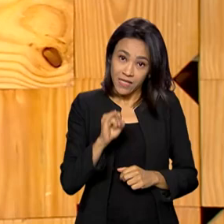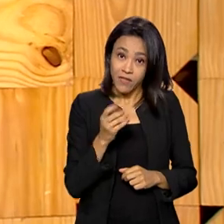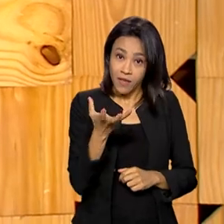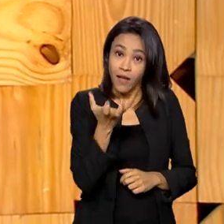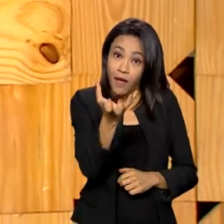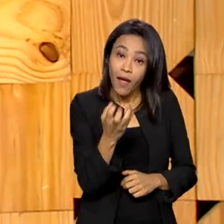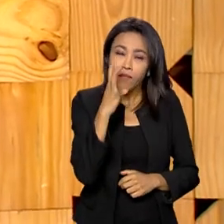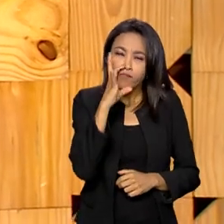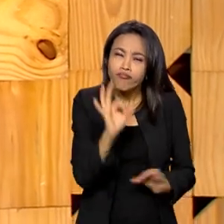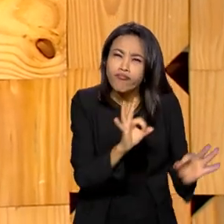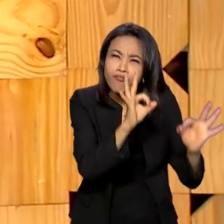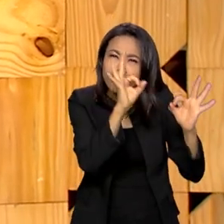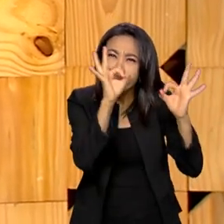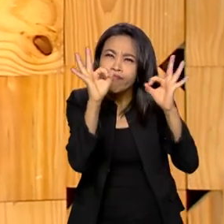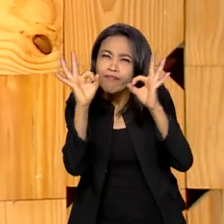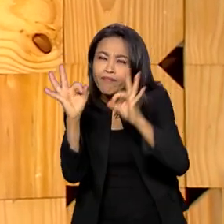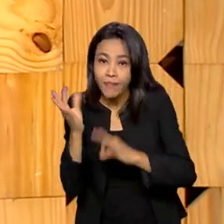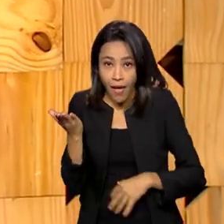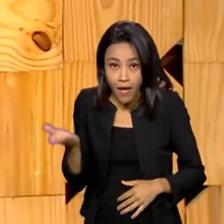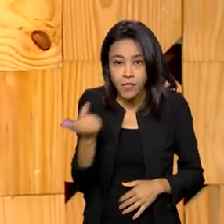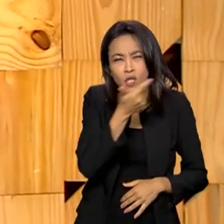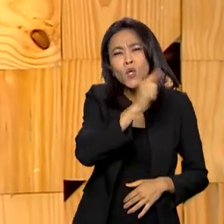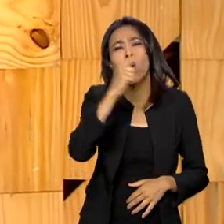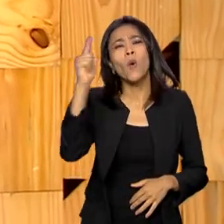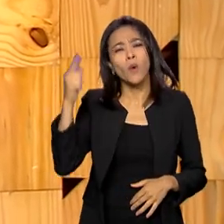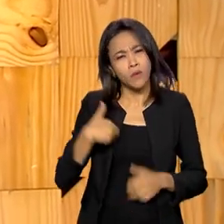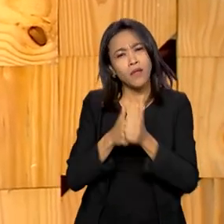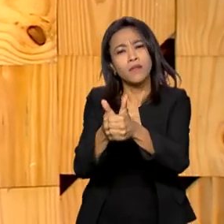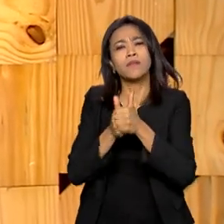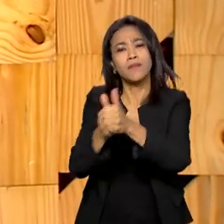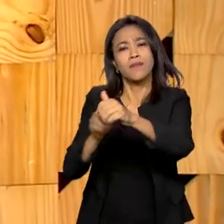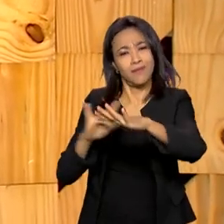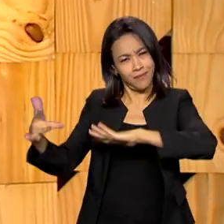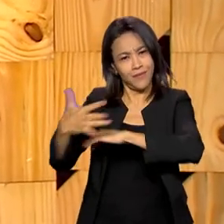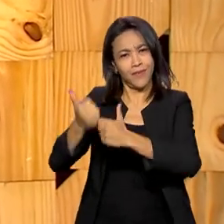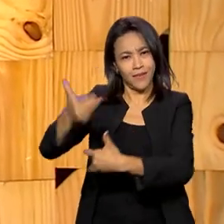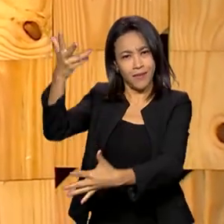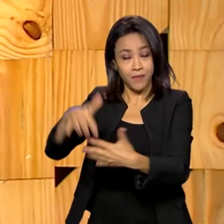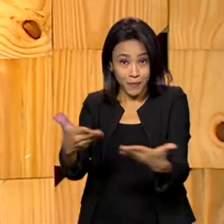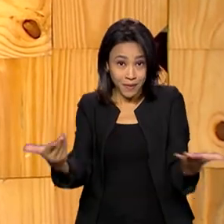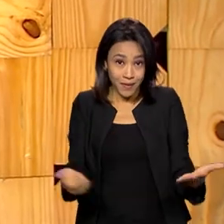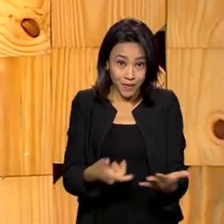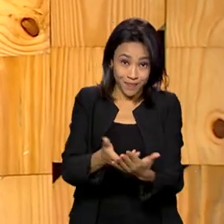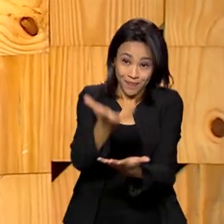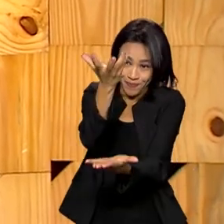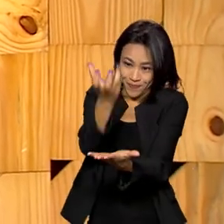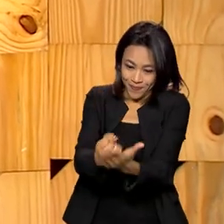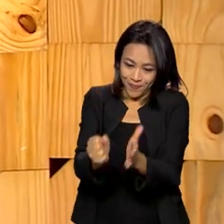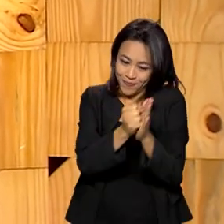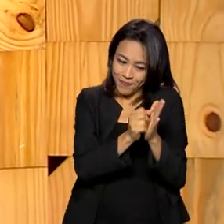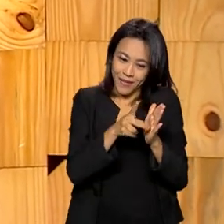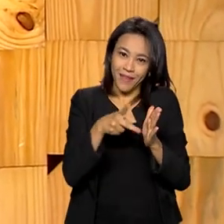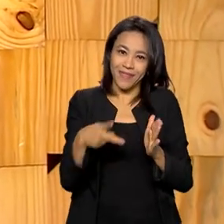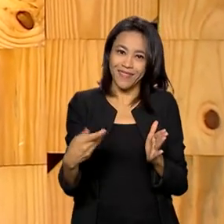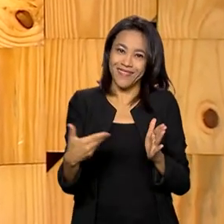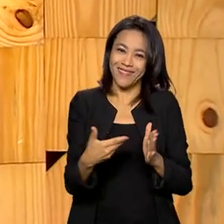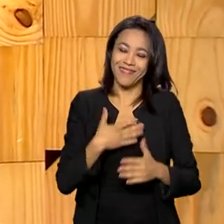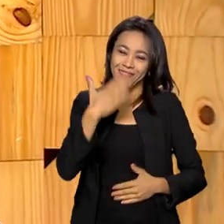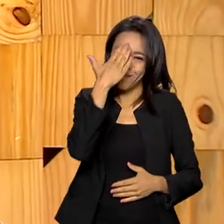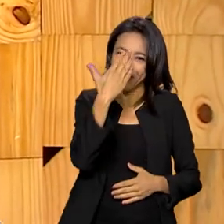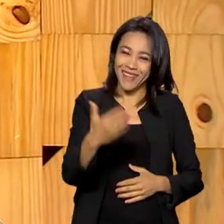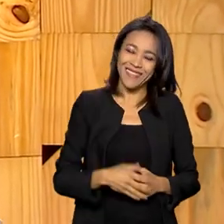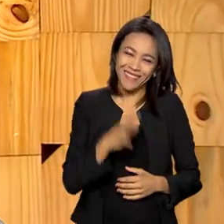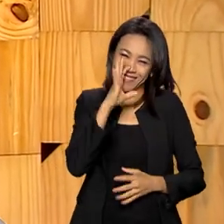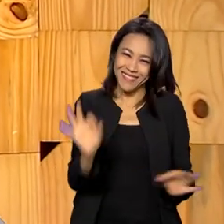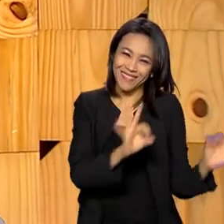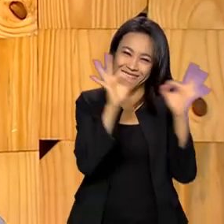quiser rever esta ou outras entrevistas siga as nossas redes sociais ou então baixe o TV Brasil Play. Muito obrigado pela